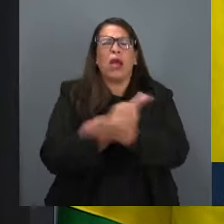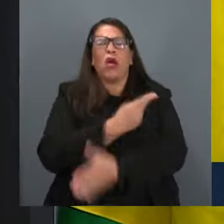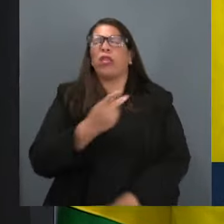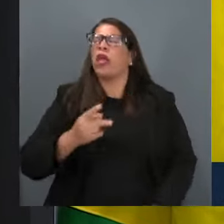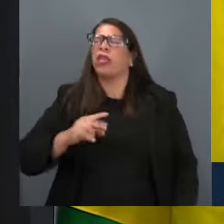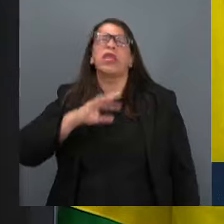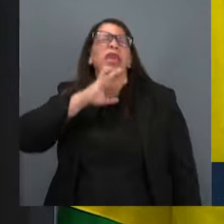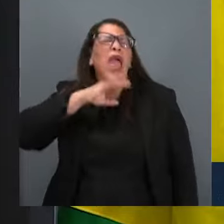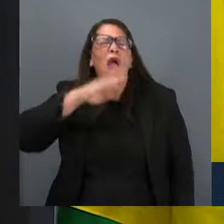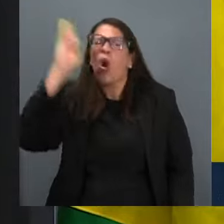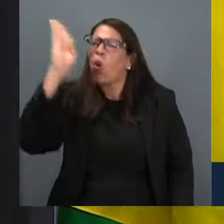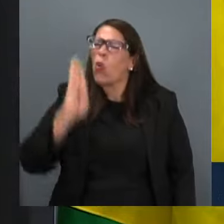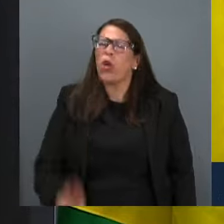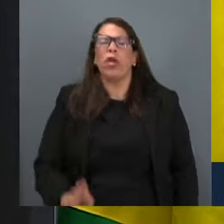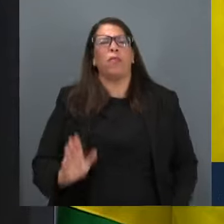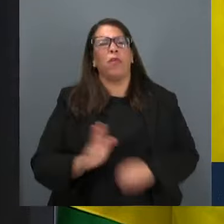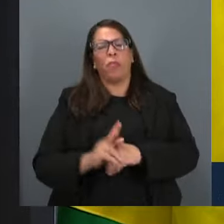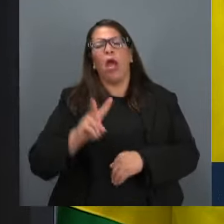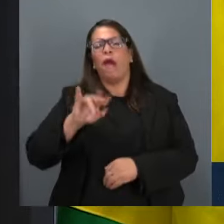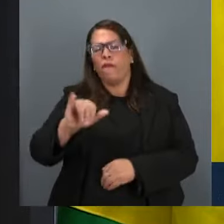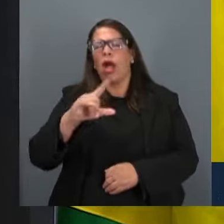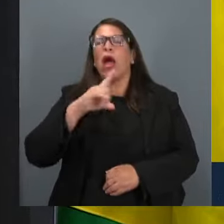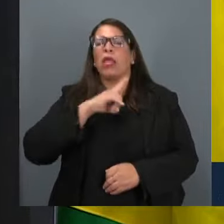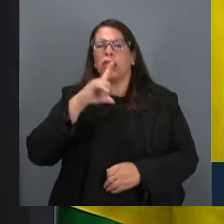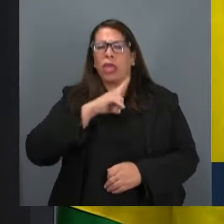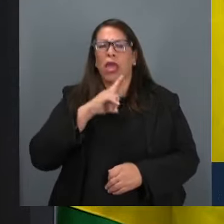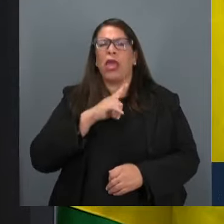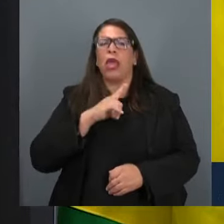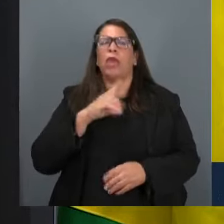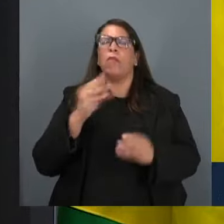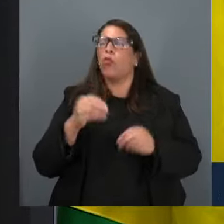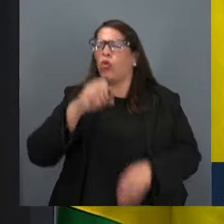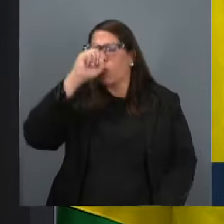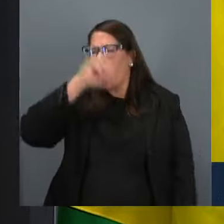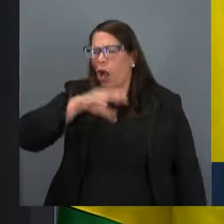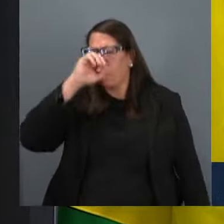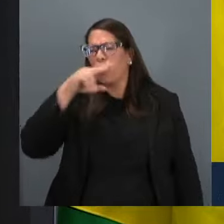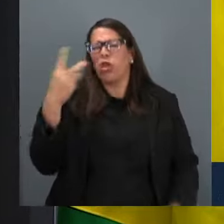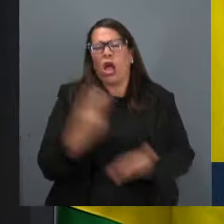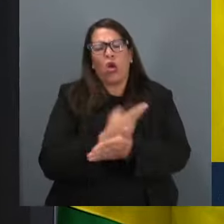que um dia vai ter a redenção de tantos abusos.